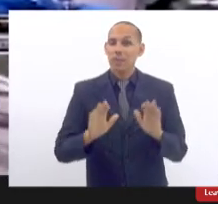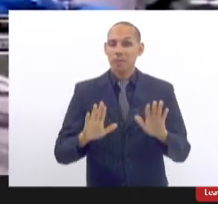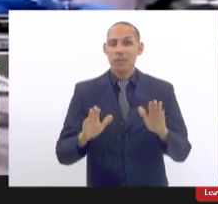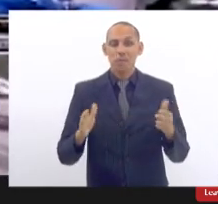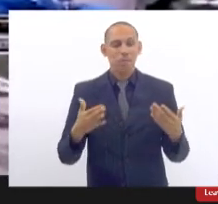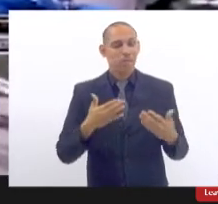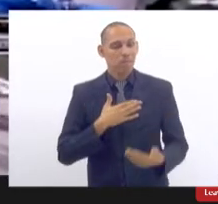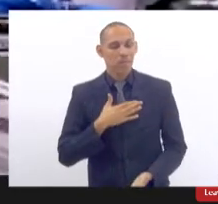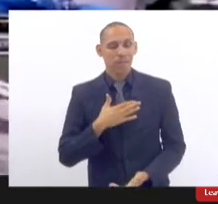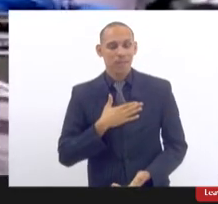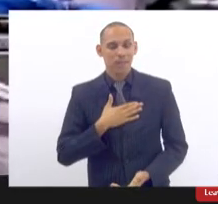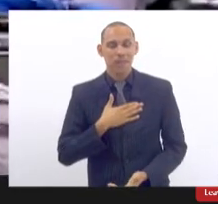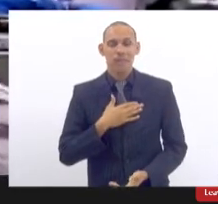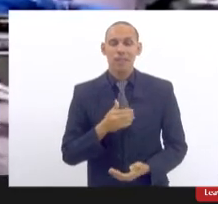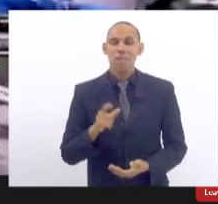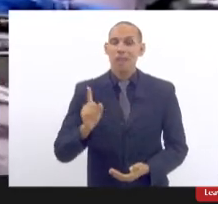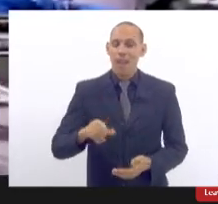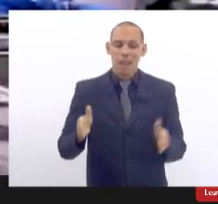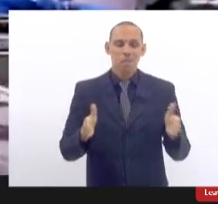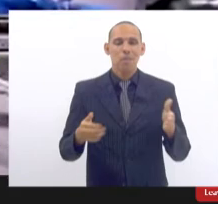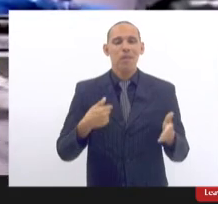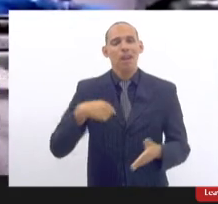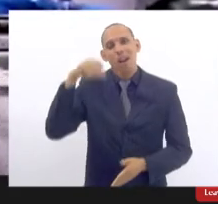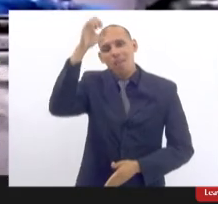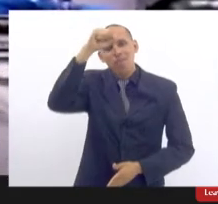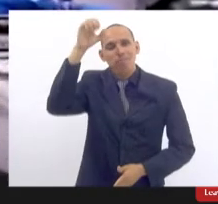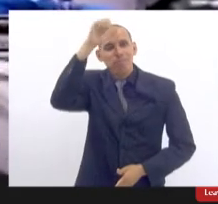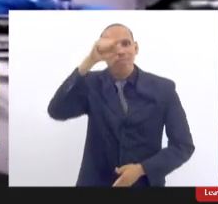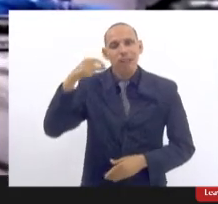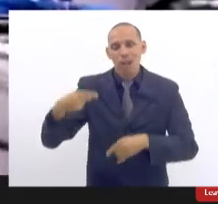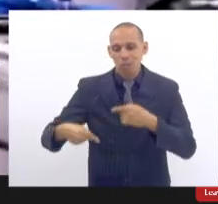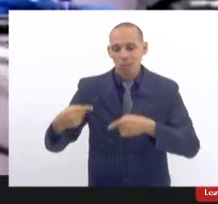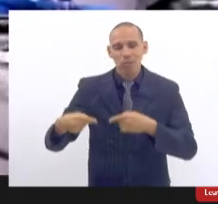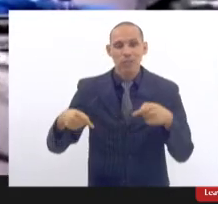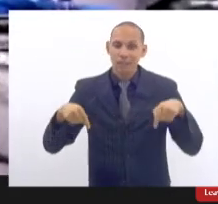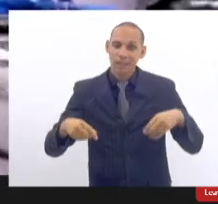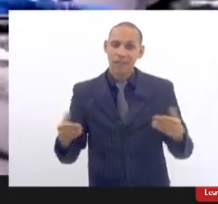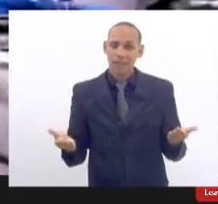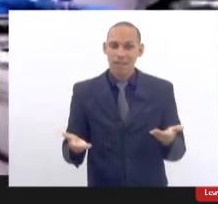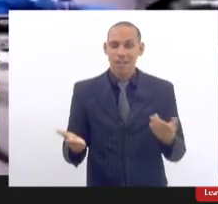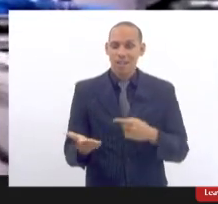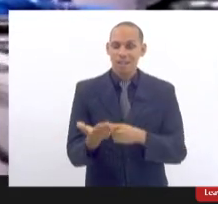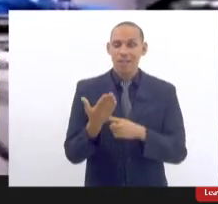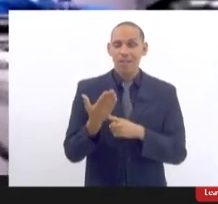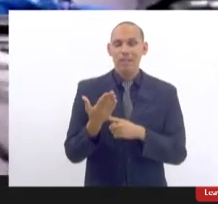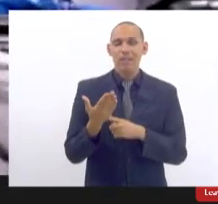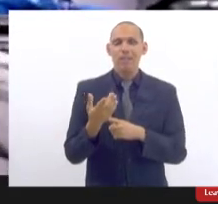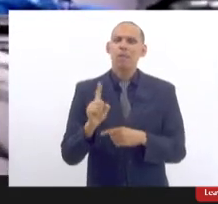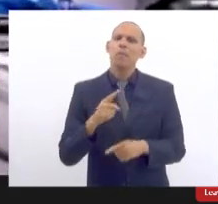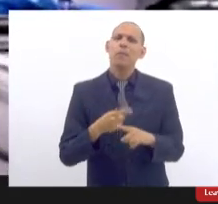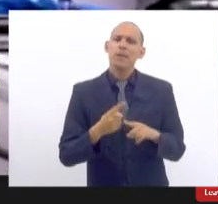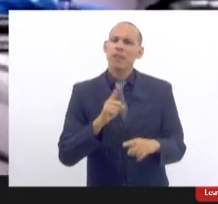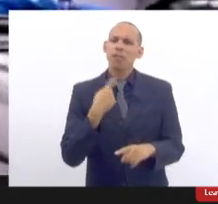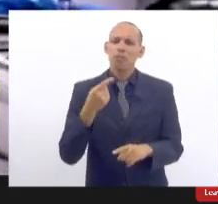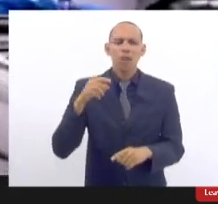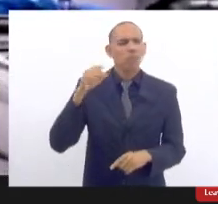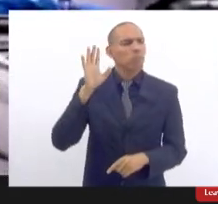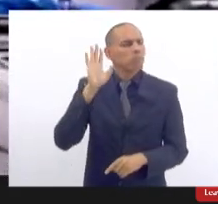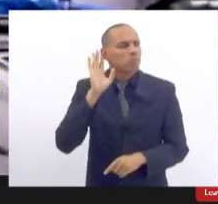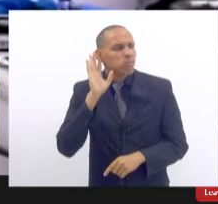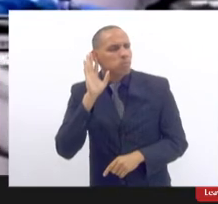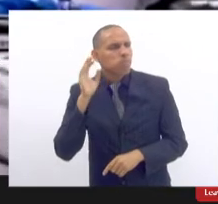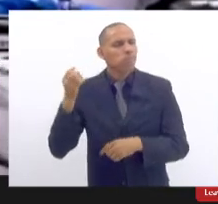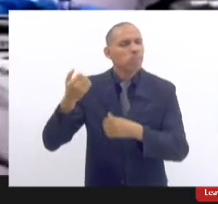para mim tem sido um momento de aprendizado essa discussão a gente ouve falar mas assim